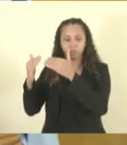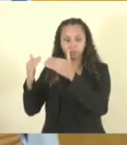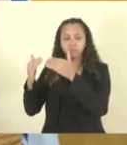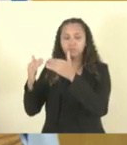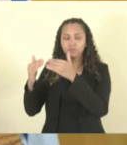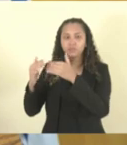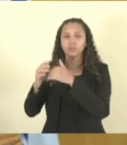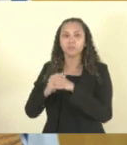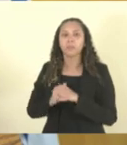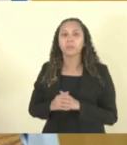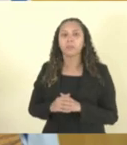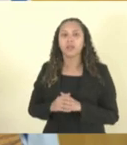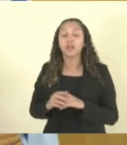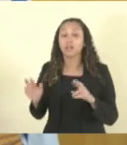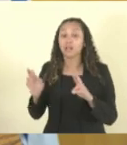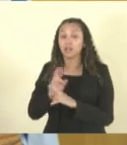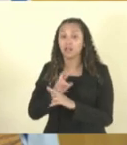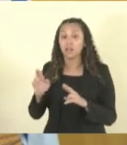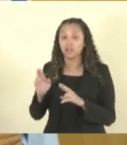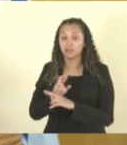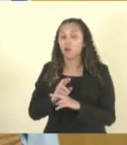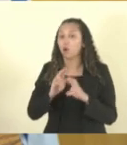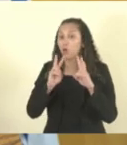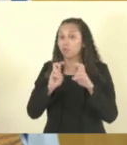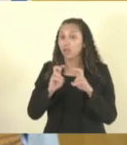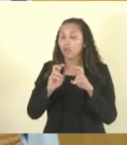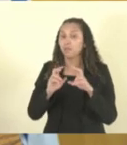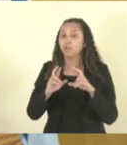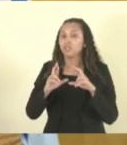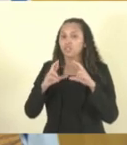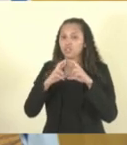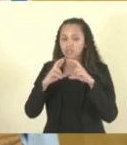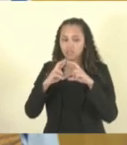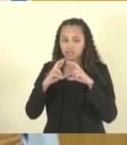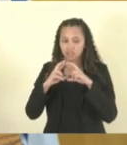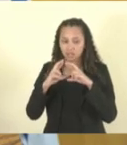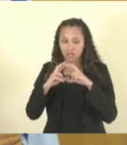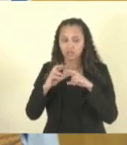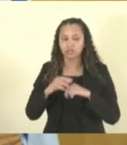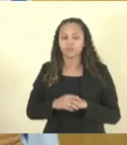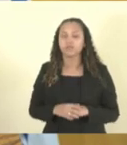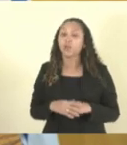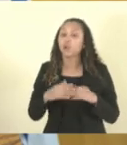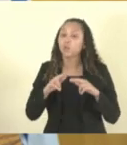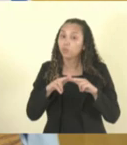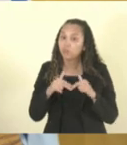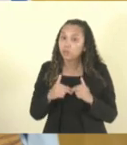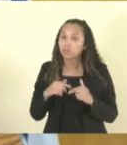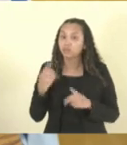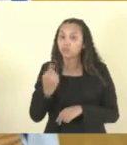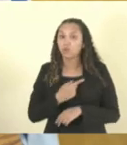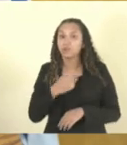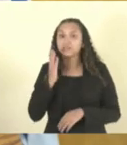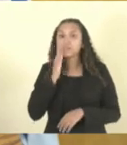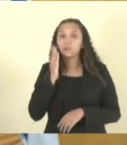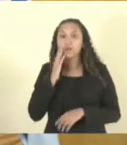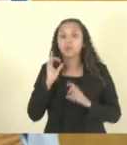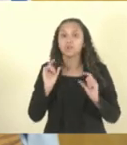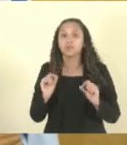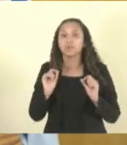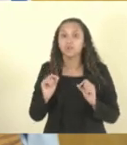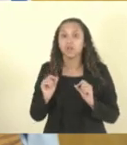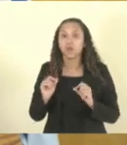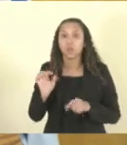União em relação a esse tema, a essa atividade importante. Portanto, nós sabemos que